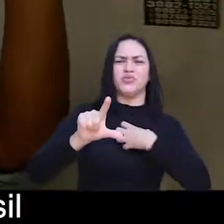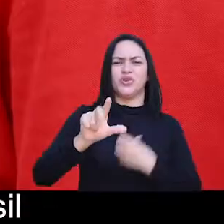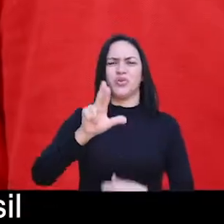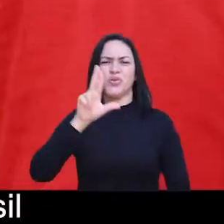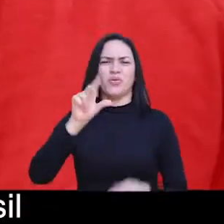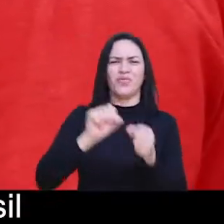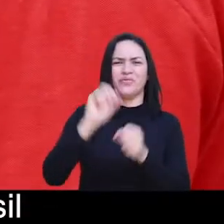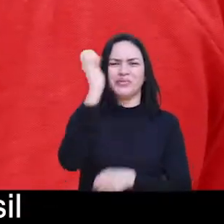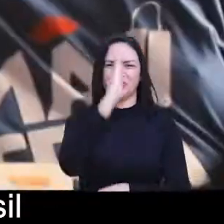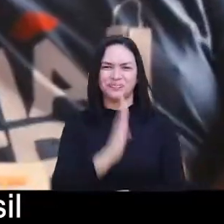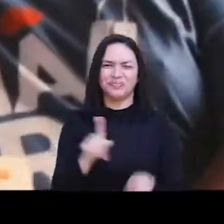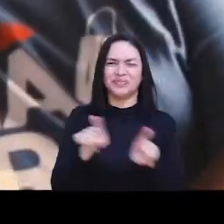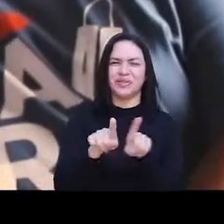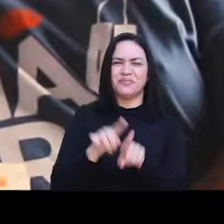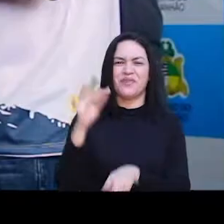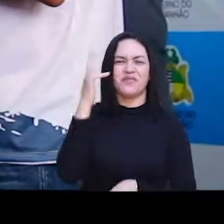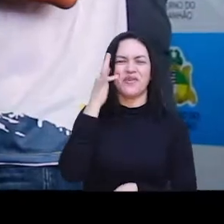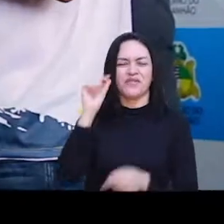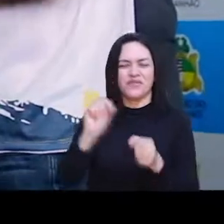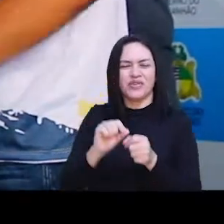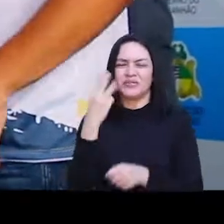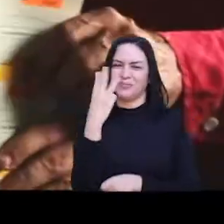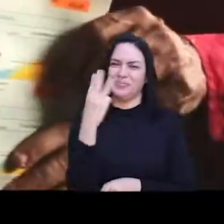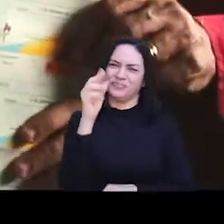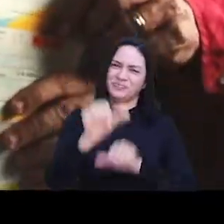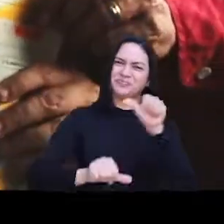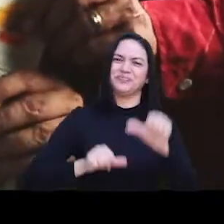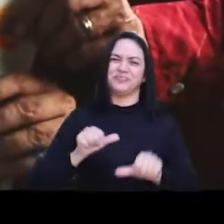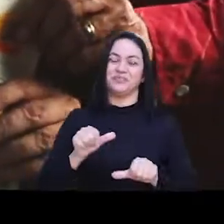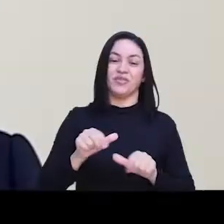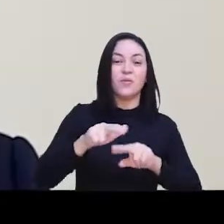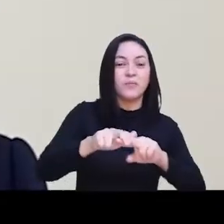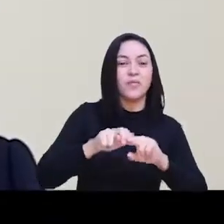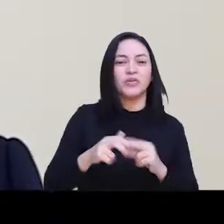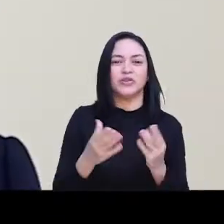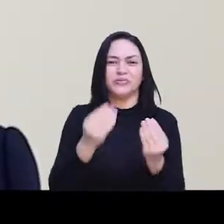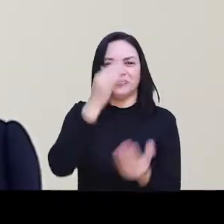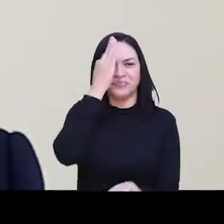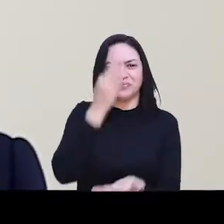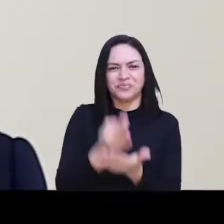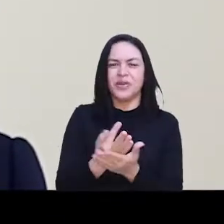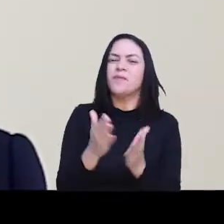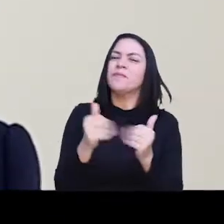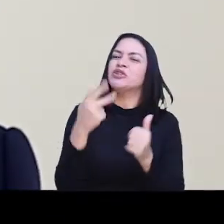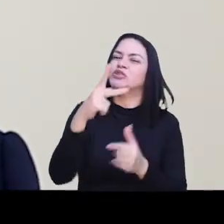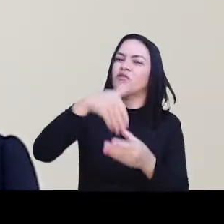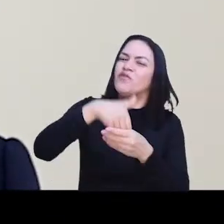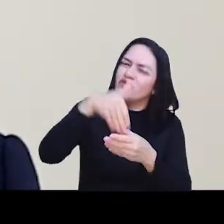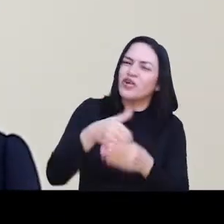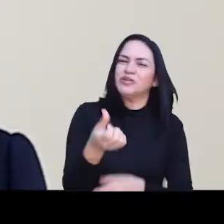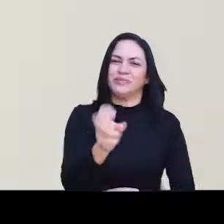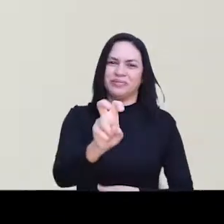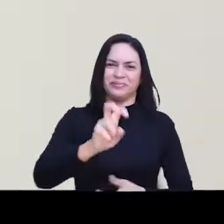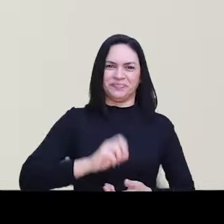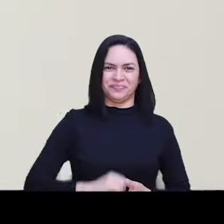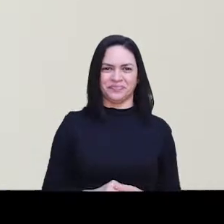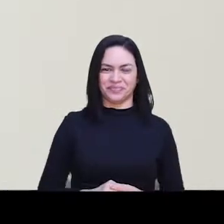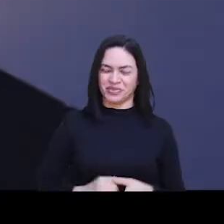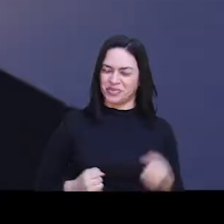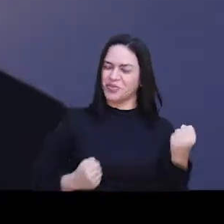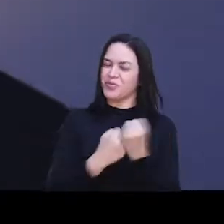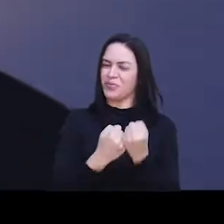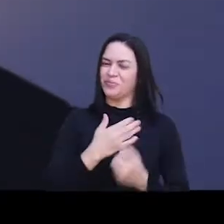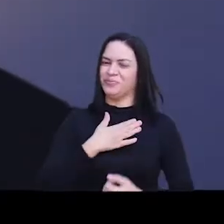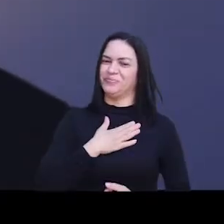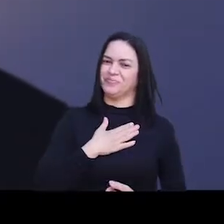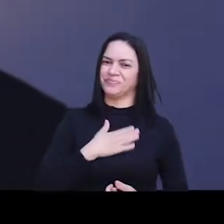do jeito que Lula fez no Brasil e Flávio Dino está fazendo no Maranhão. Por isso, com muita fé, peço o seu voto. Vote 65.